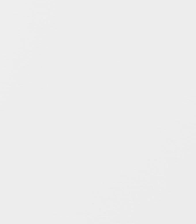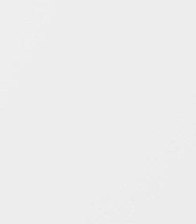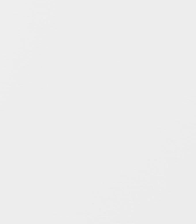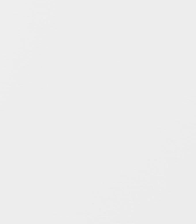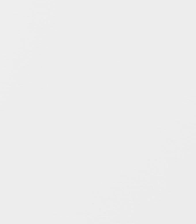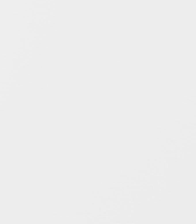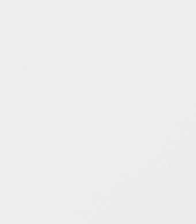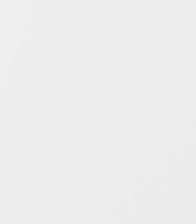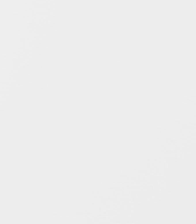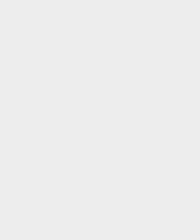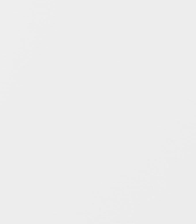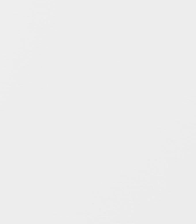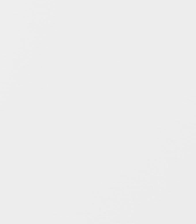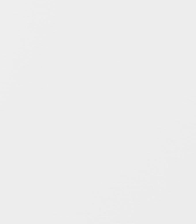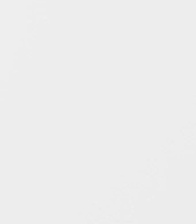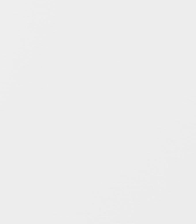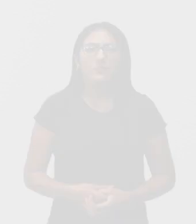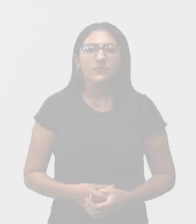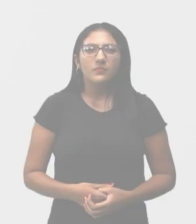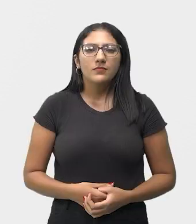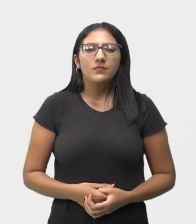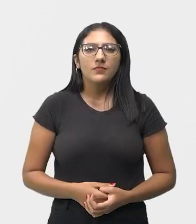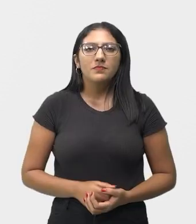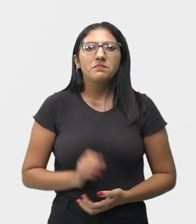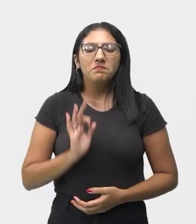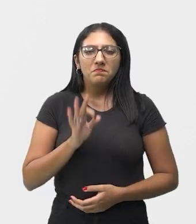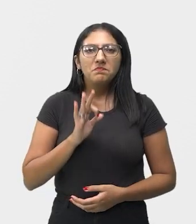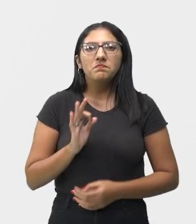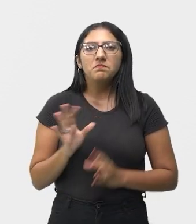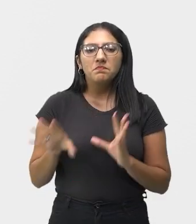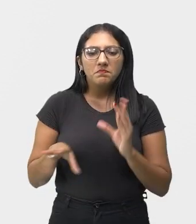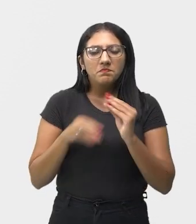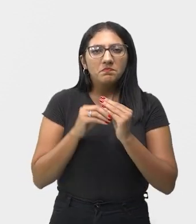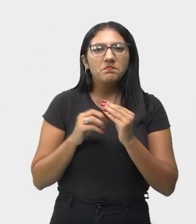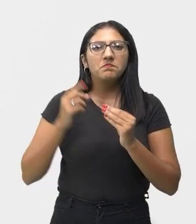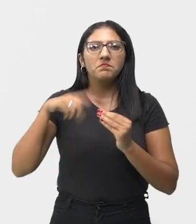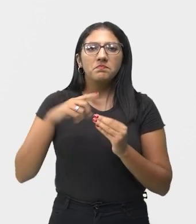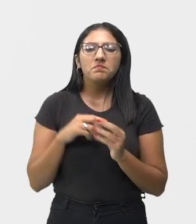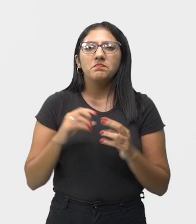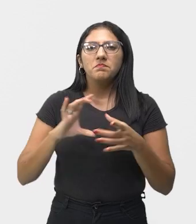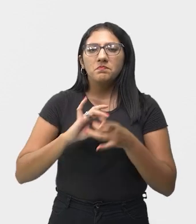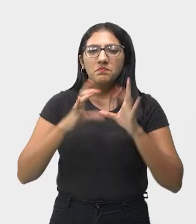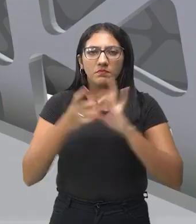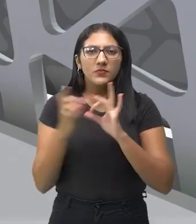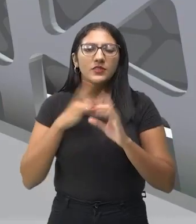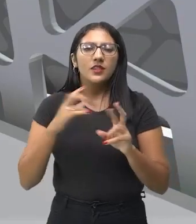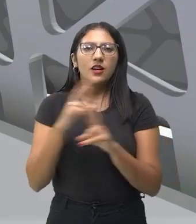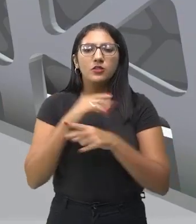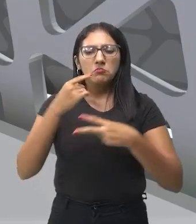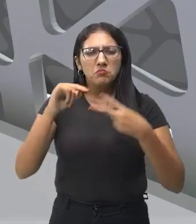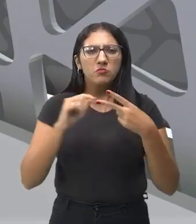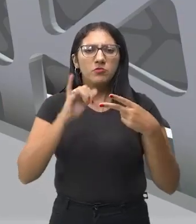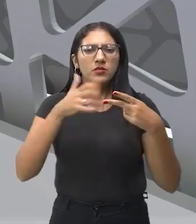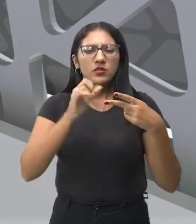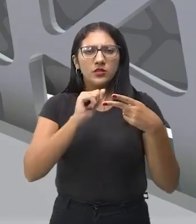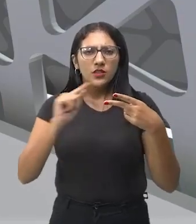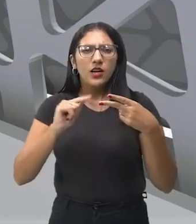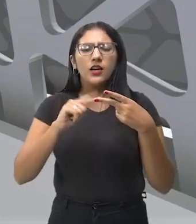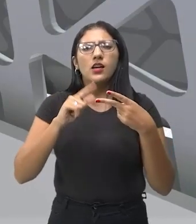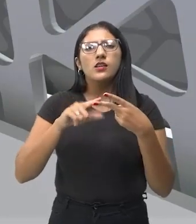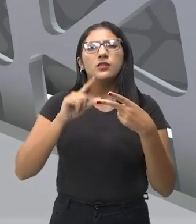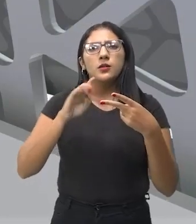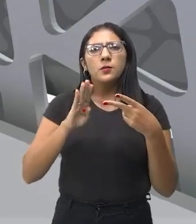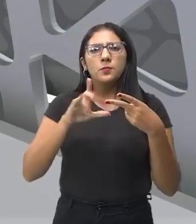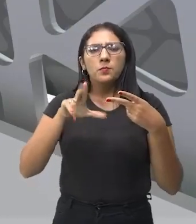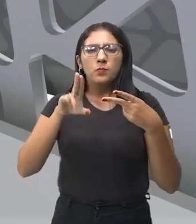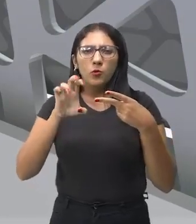do negros. Então, dentro desse contexto, nós vimos o blues, o jazz, não é verdade? Professora, todos são